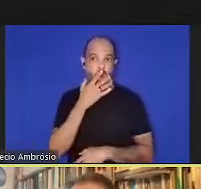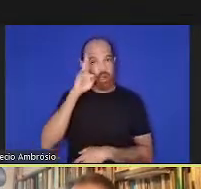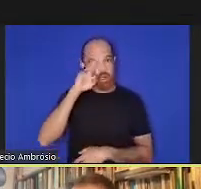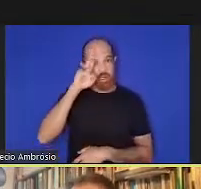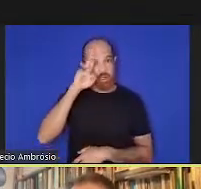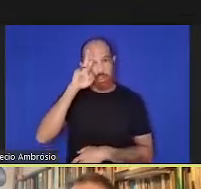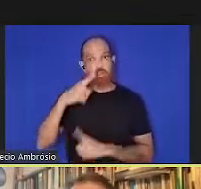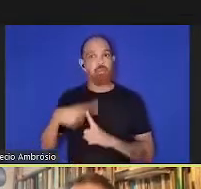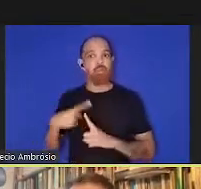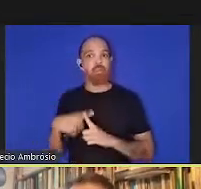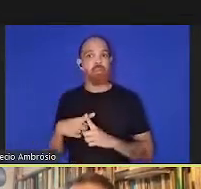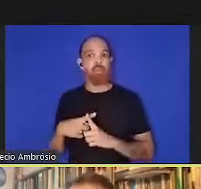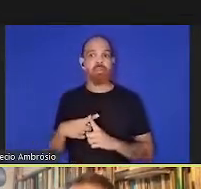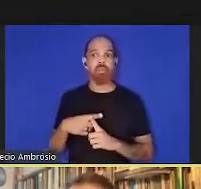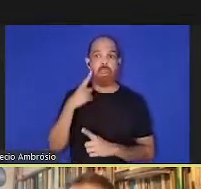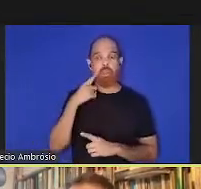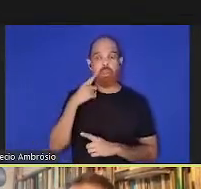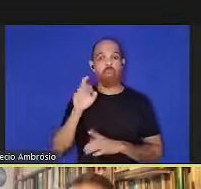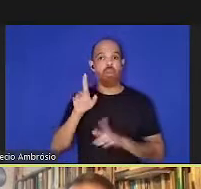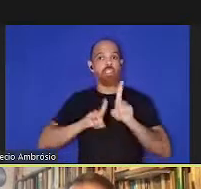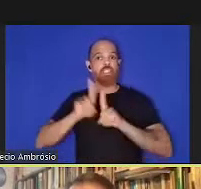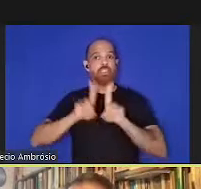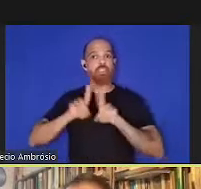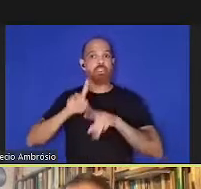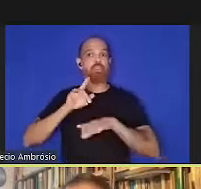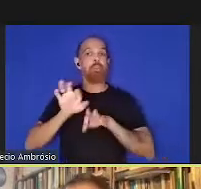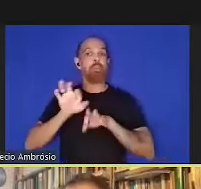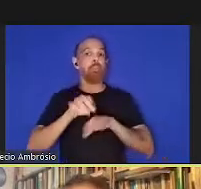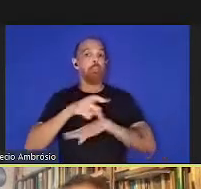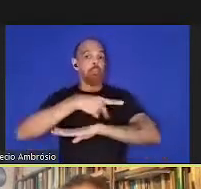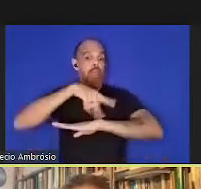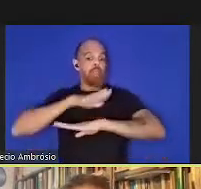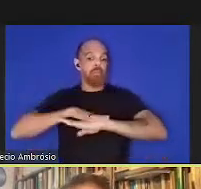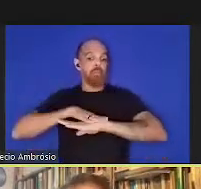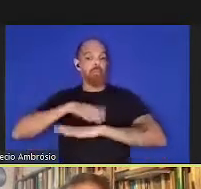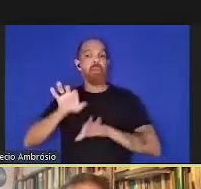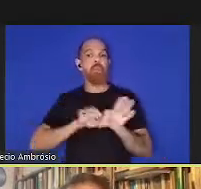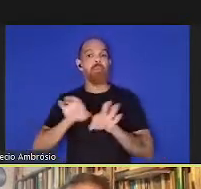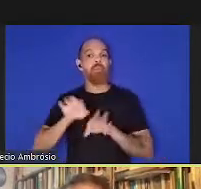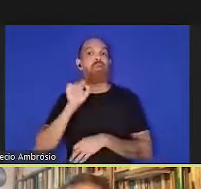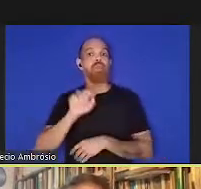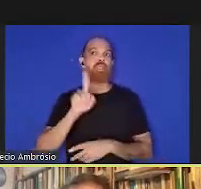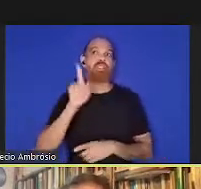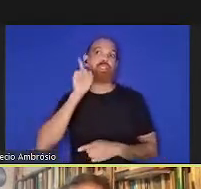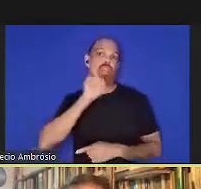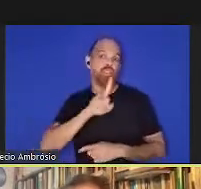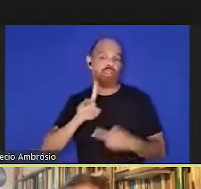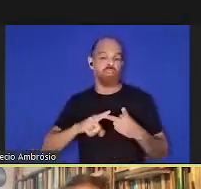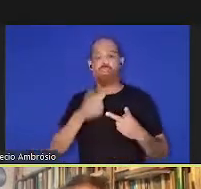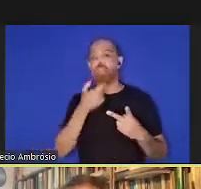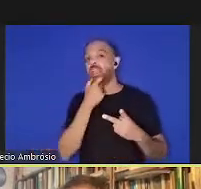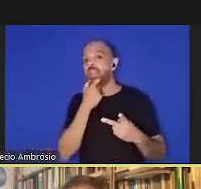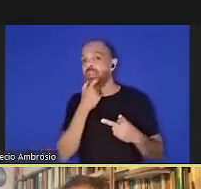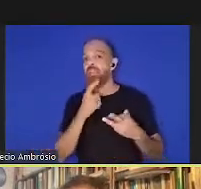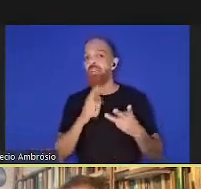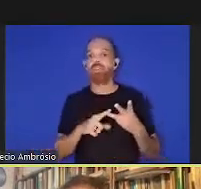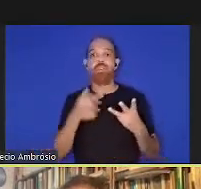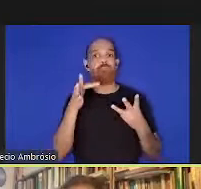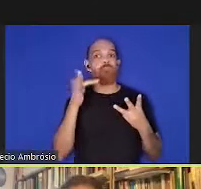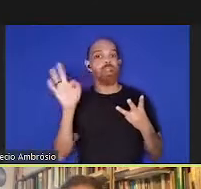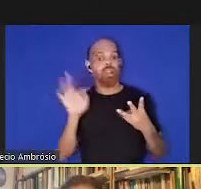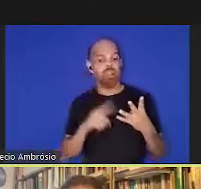de acordo com o índice, os países mais preparados incluíam Estados Unidos, Reino Unido, França,